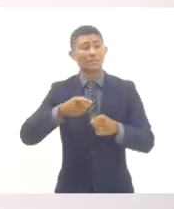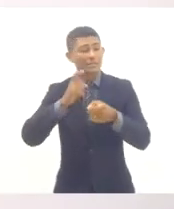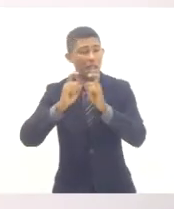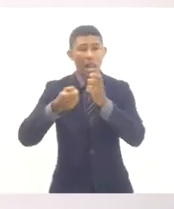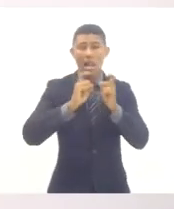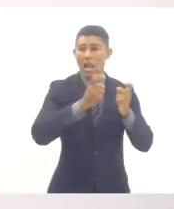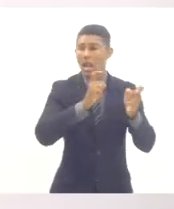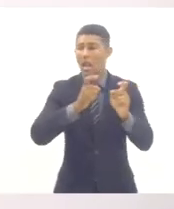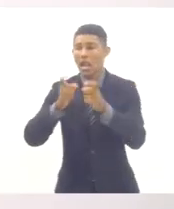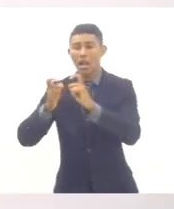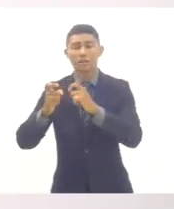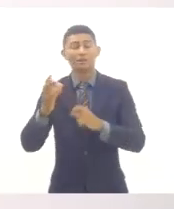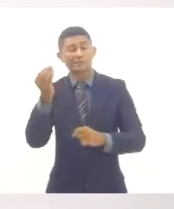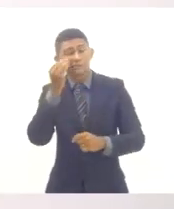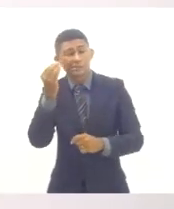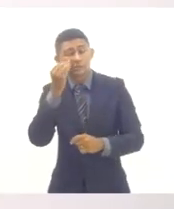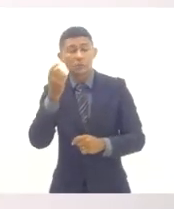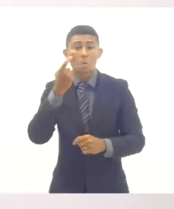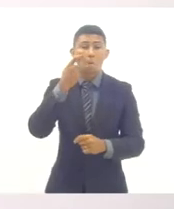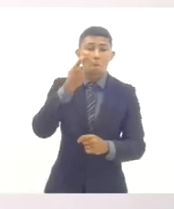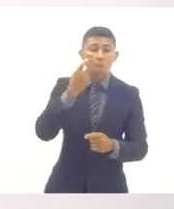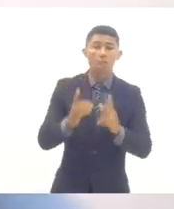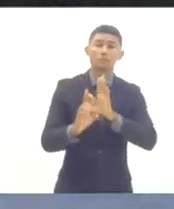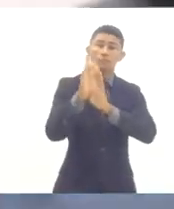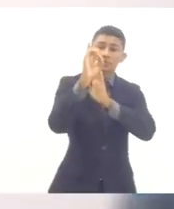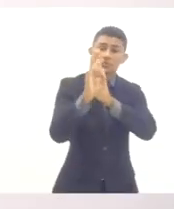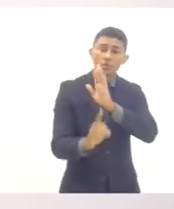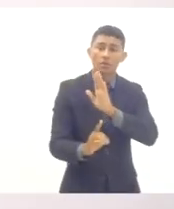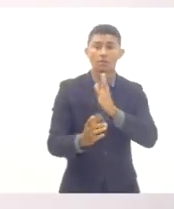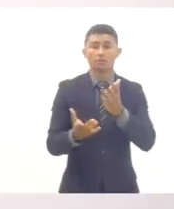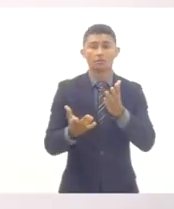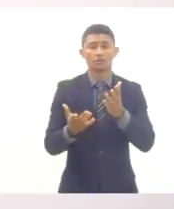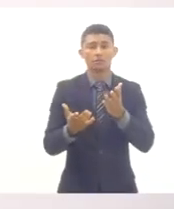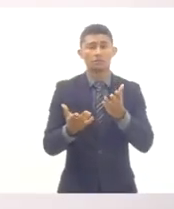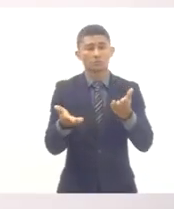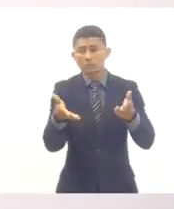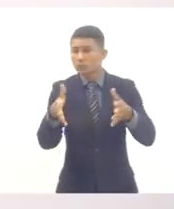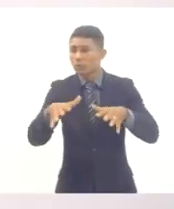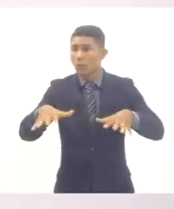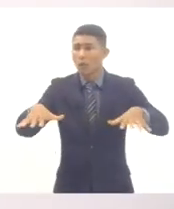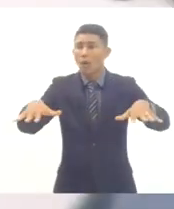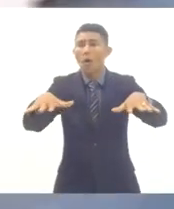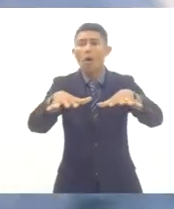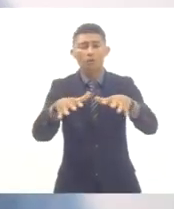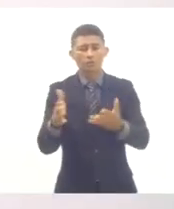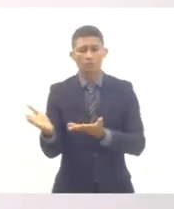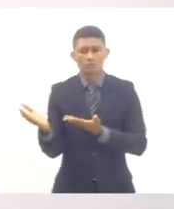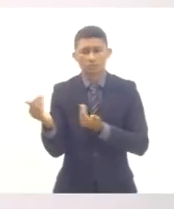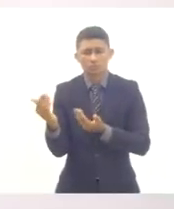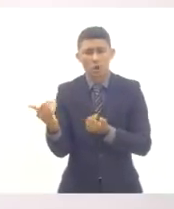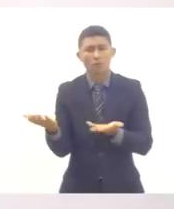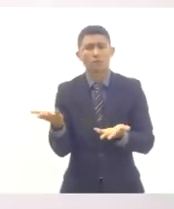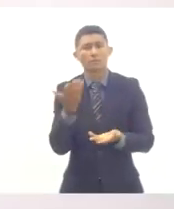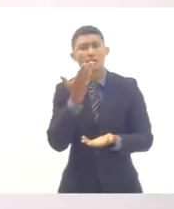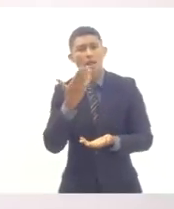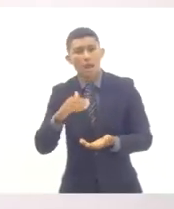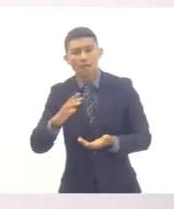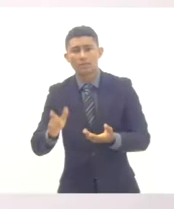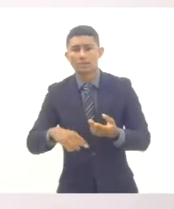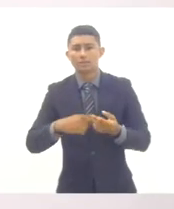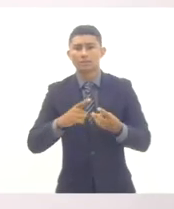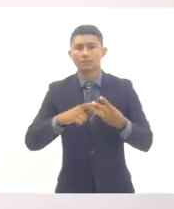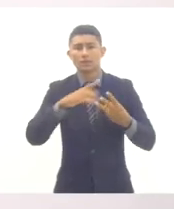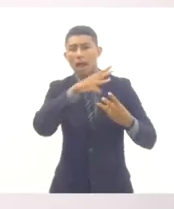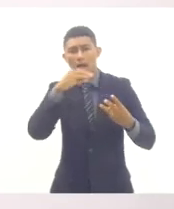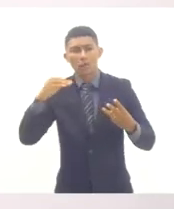pelos direitos, garantir os direitos a todos e todas, crianças, jovens e adultos no